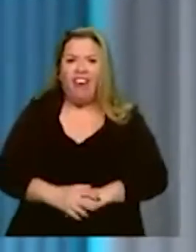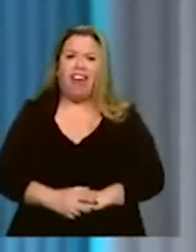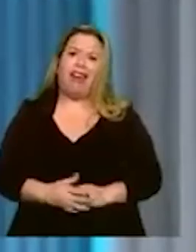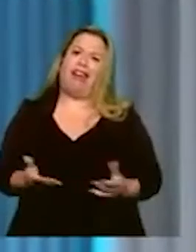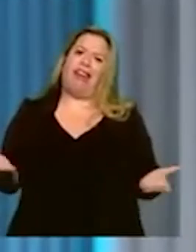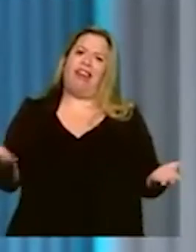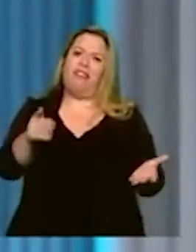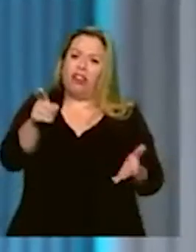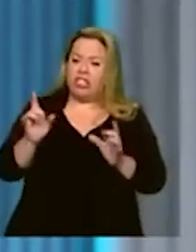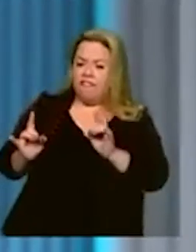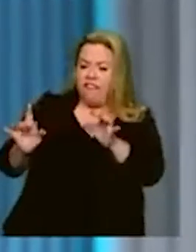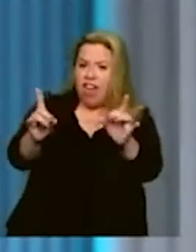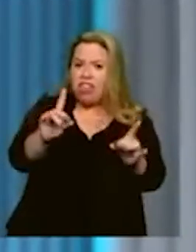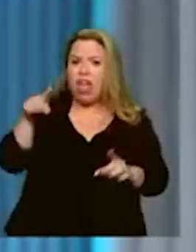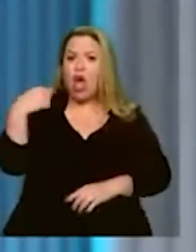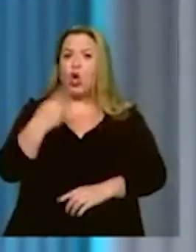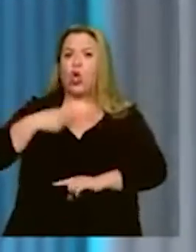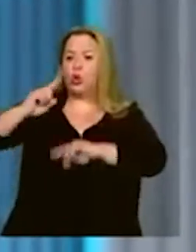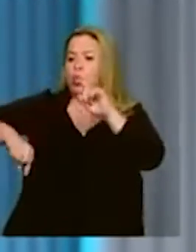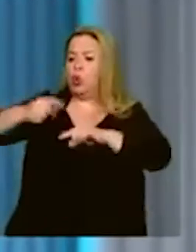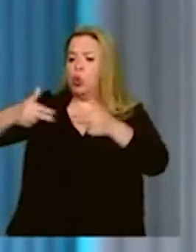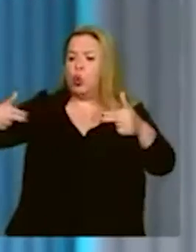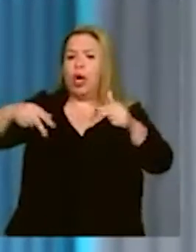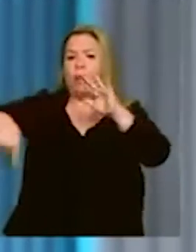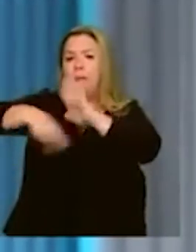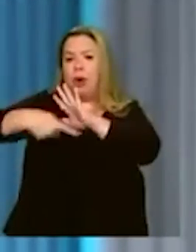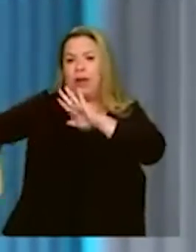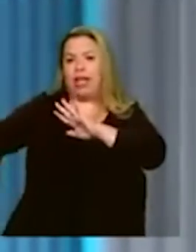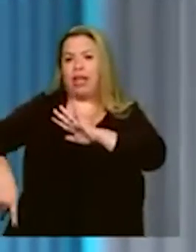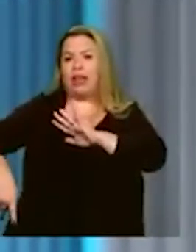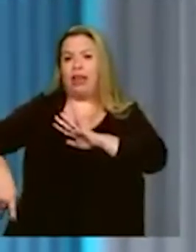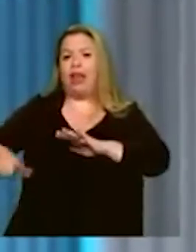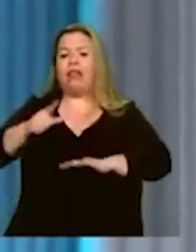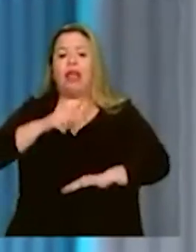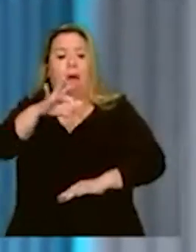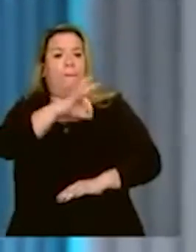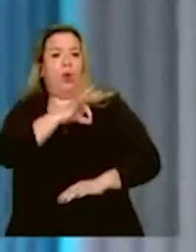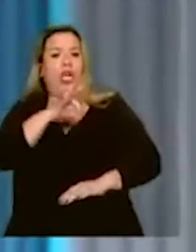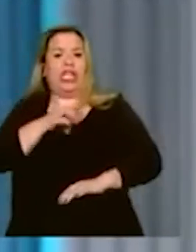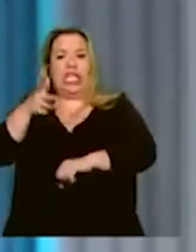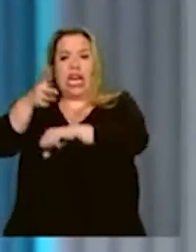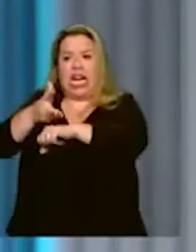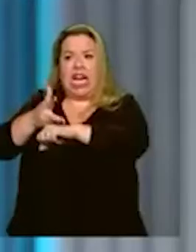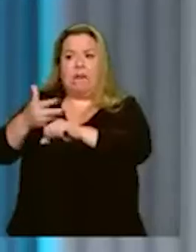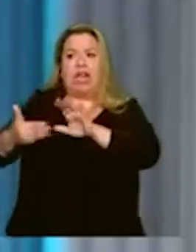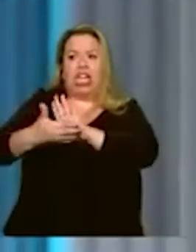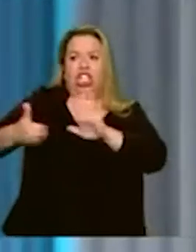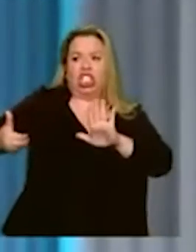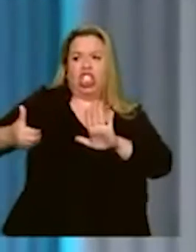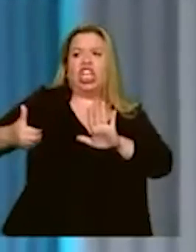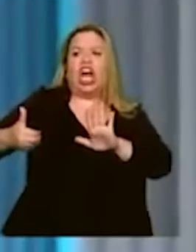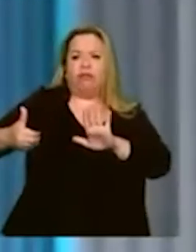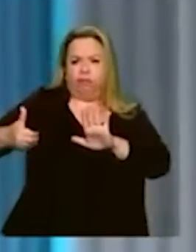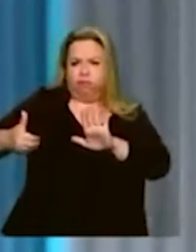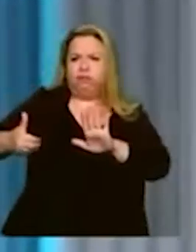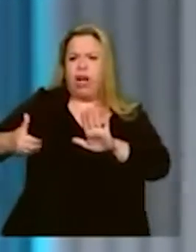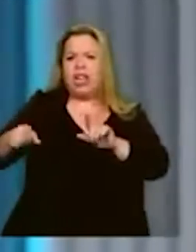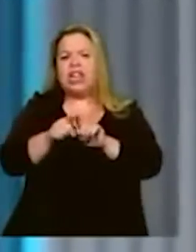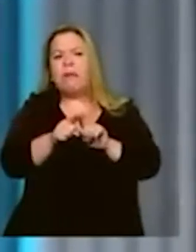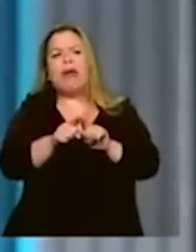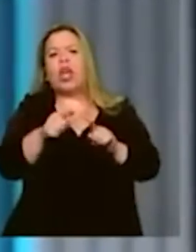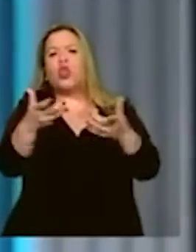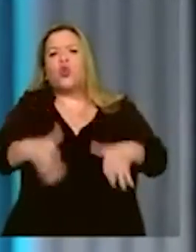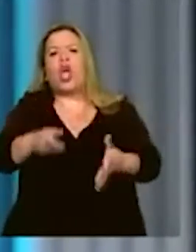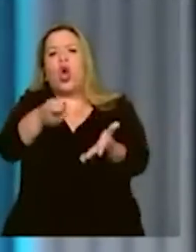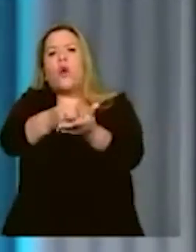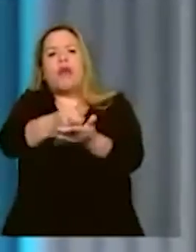patrimônio você quer vender. Você quer tirar a câmera do policial. Você quer desobrigar a vacinação. Você não quer controlar